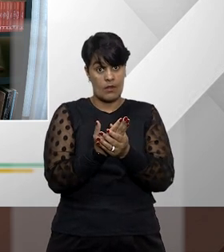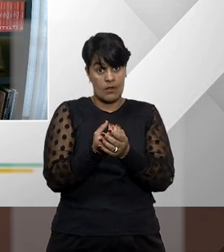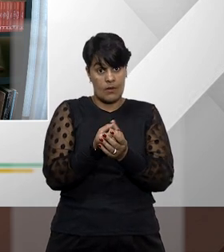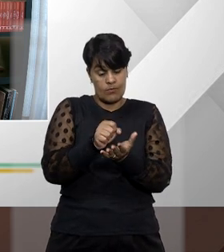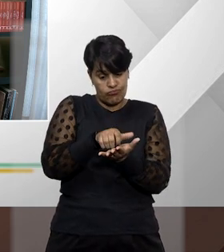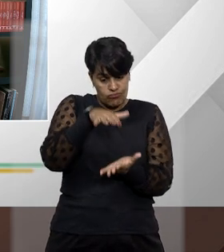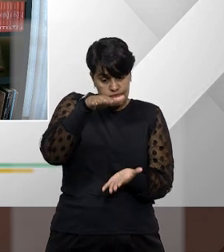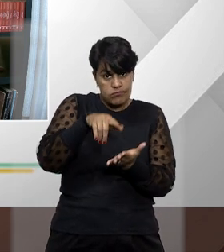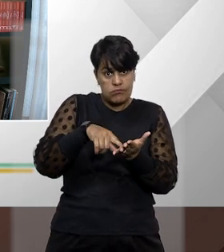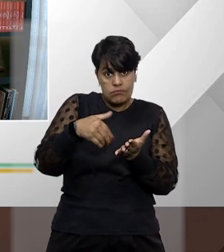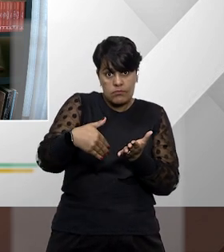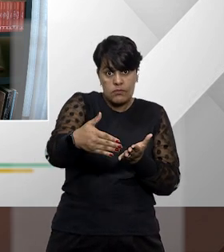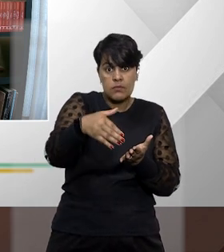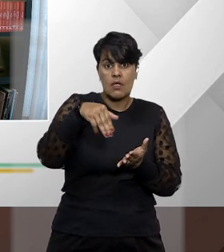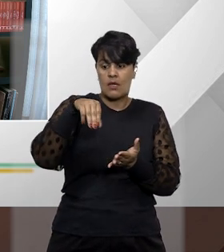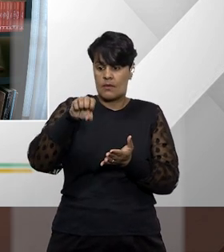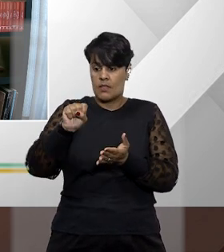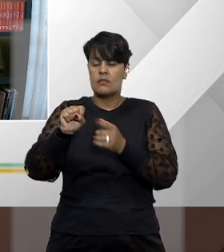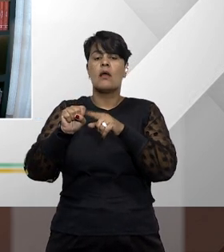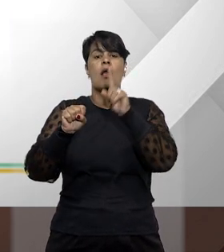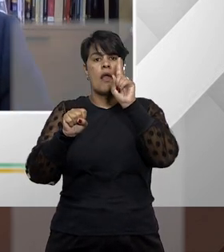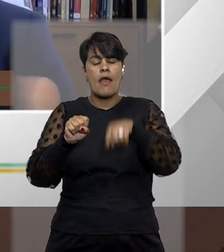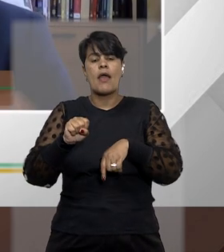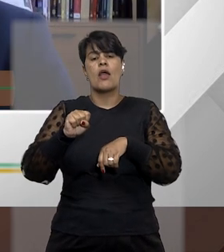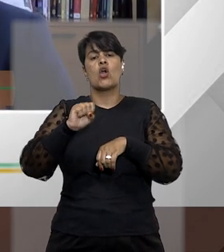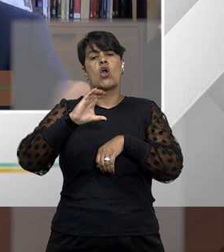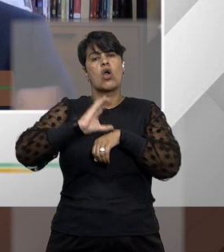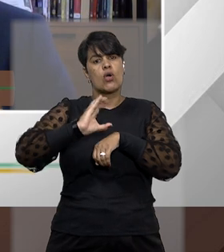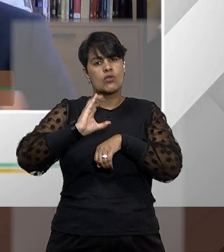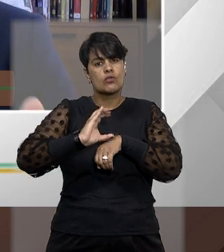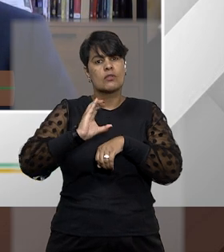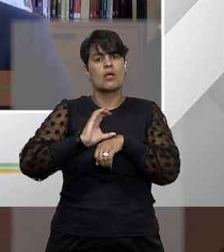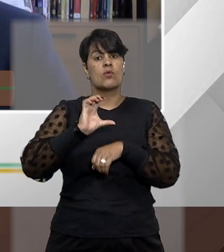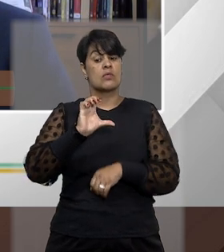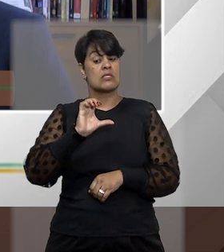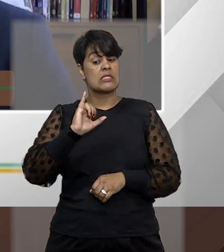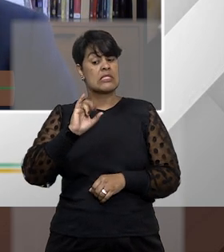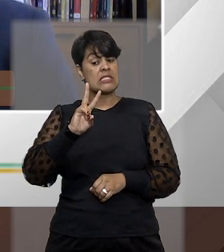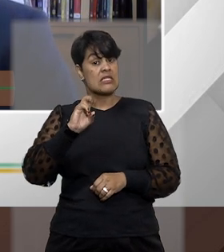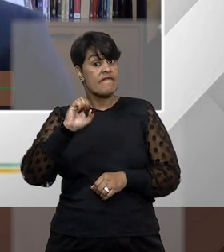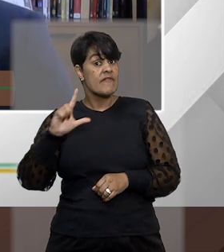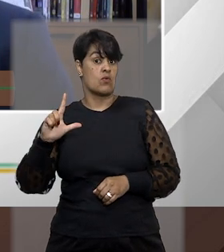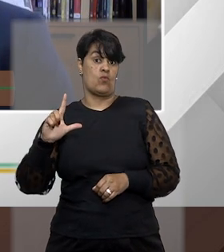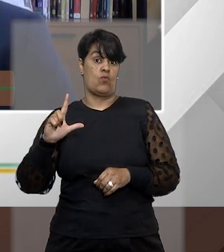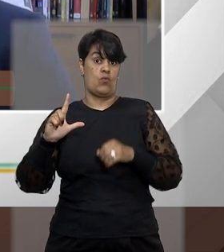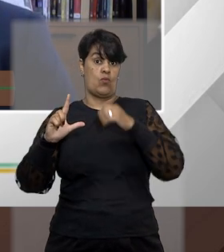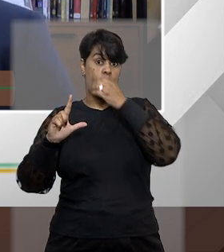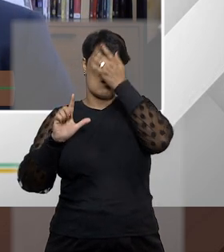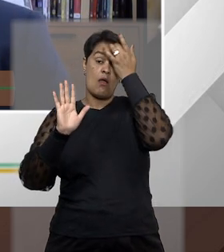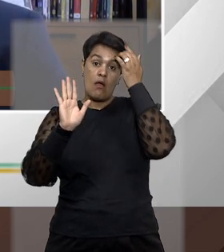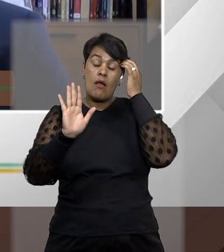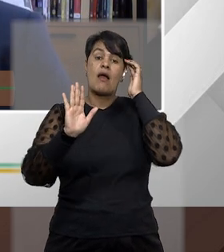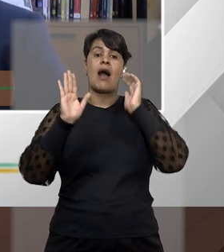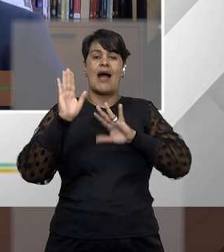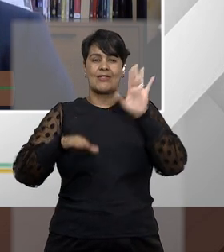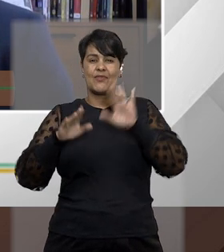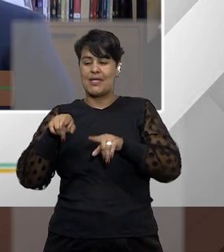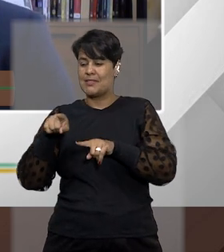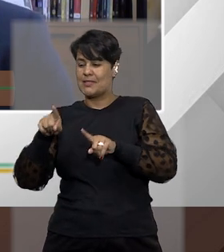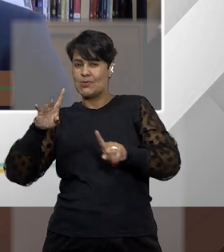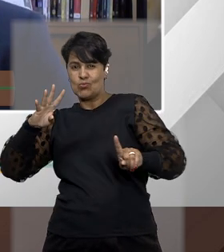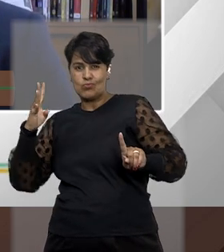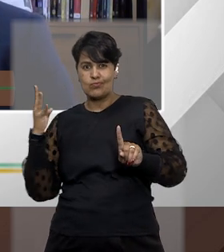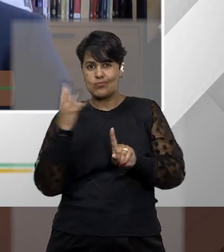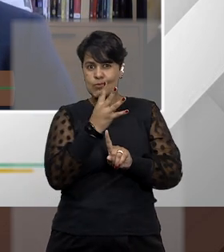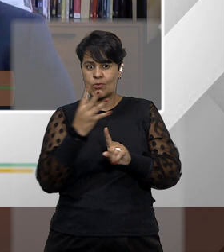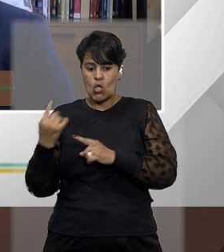tem natureza de ação constitucional civil. Mesmo que o ato impugnado, ele tenha uma natureza diversa. Então, o ato impugnado, ele pode